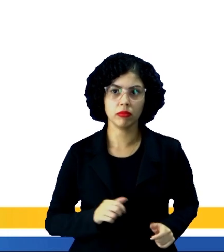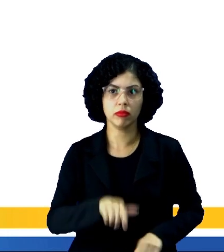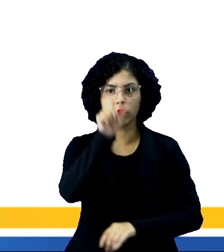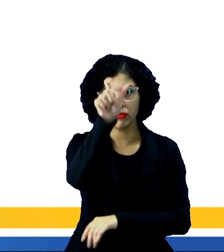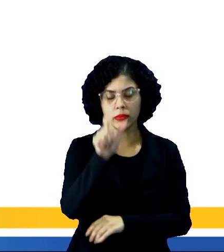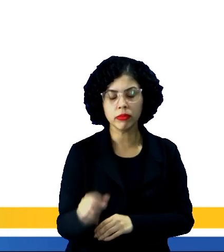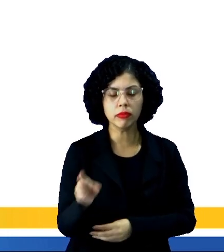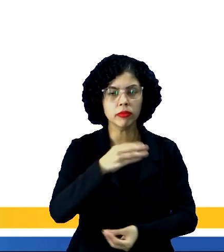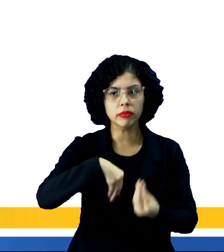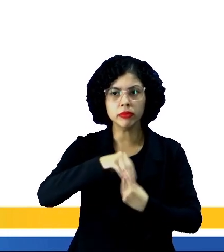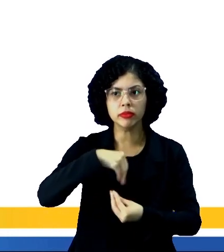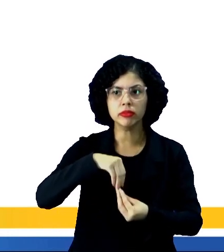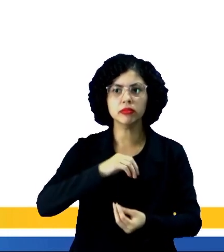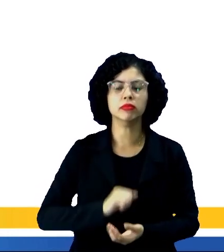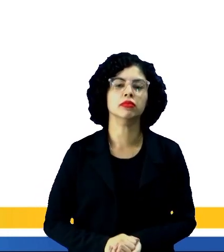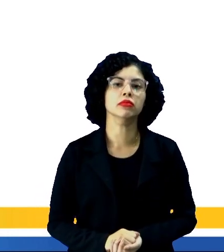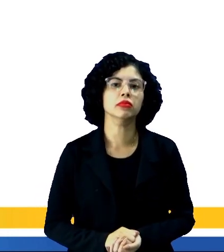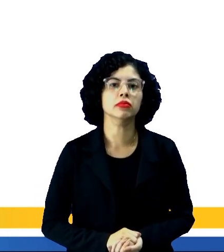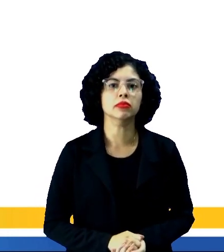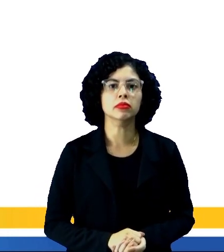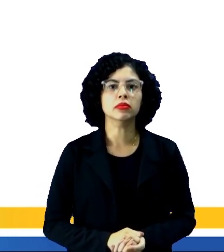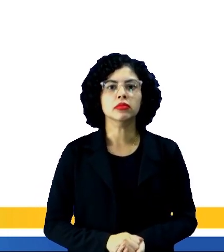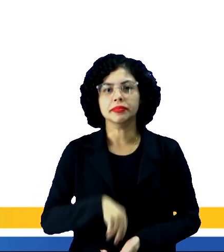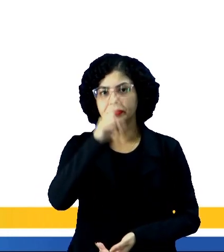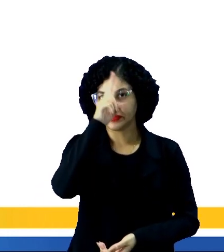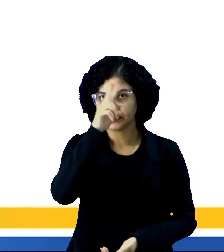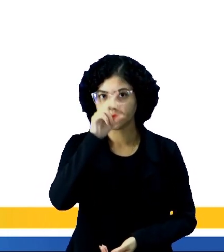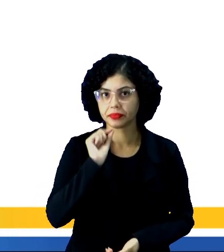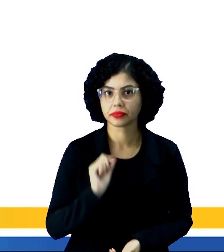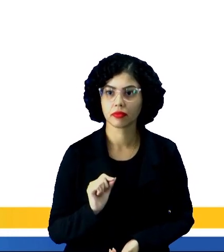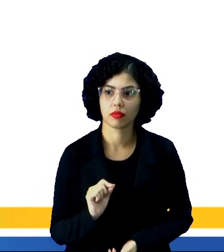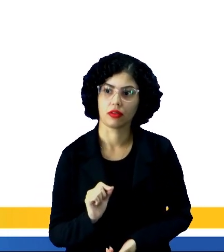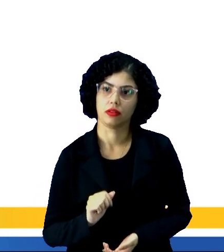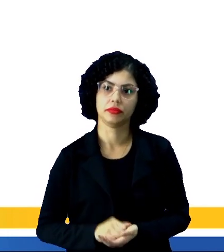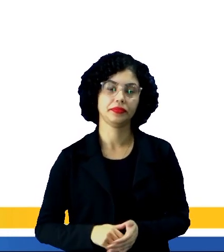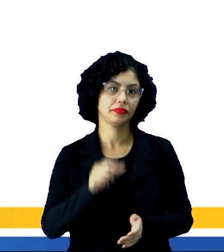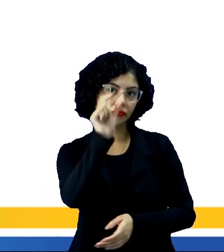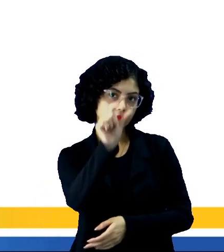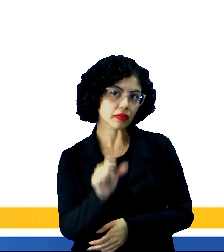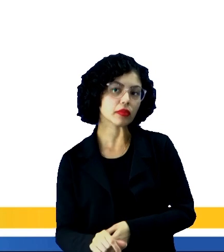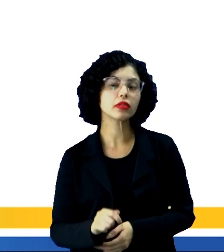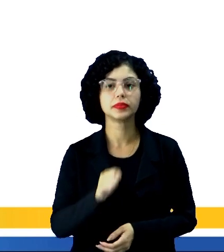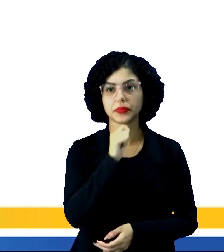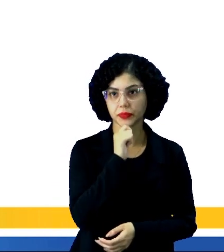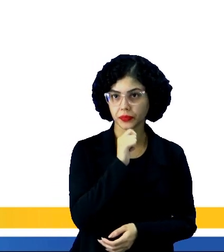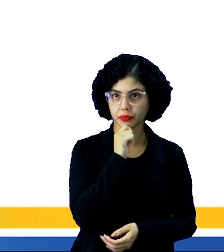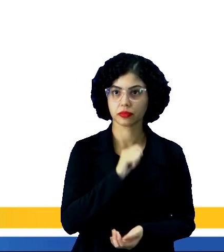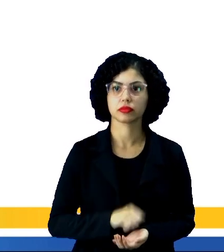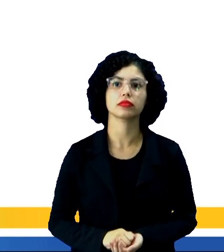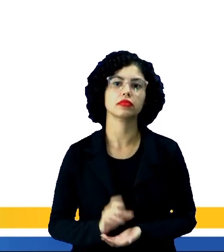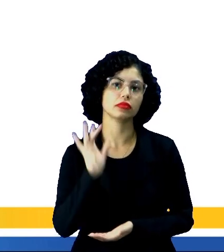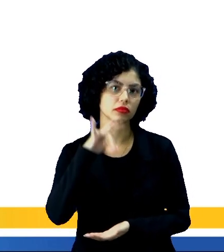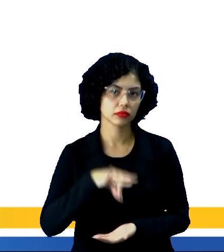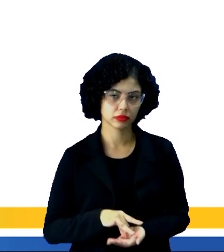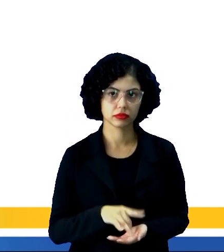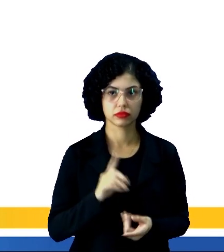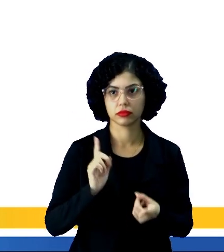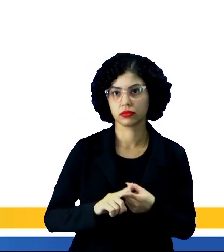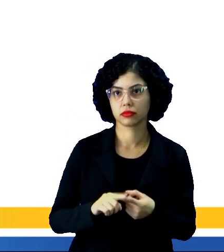tempo, espaço e as personagens envolvidas. Lembrando, gente, que essas personagens, lógico que elas são reais,